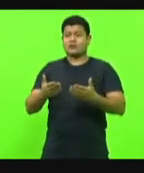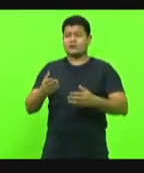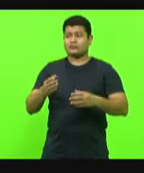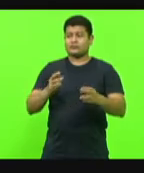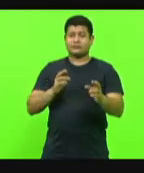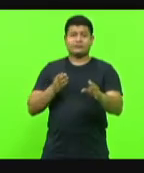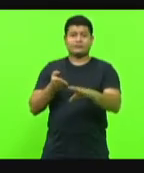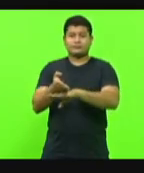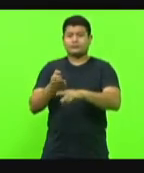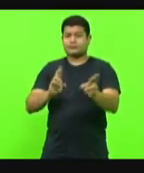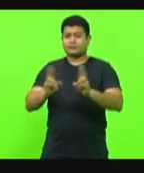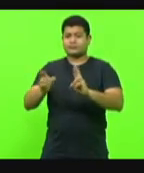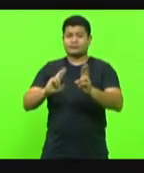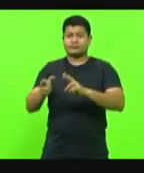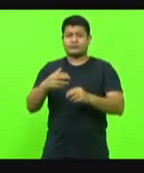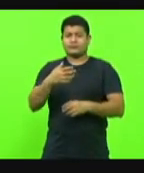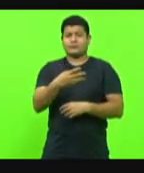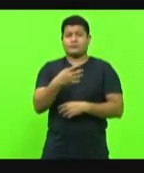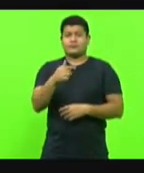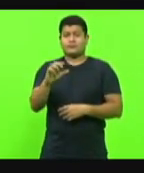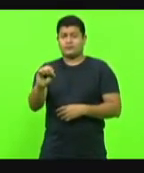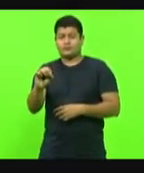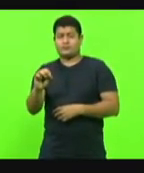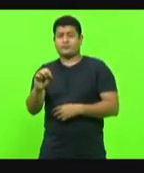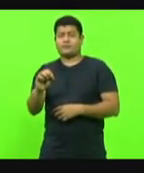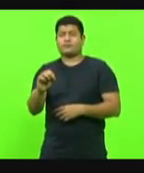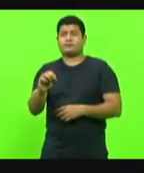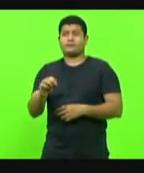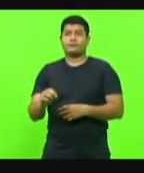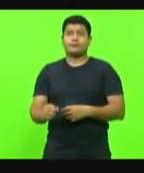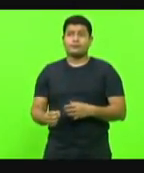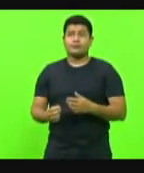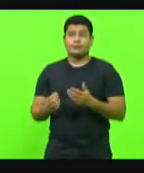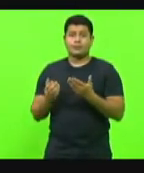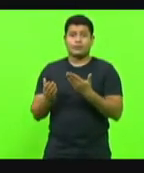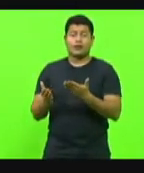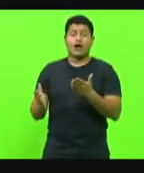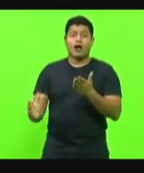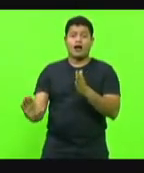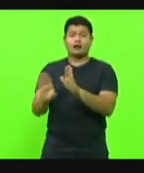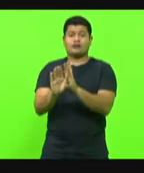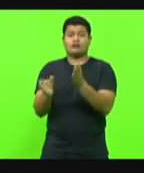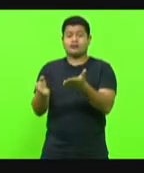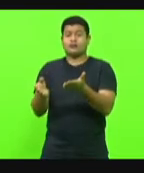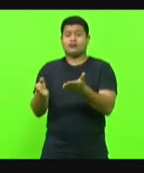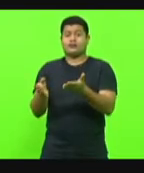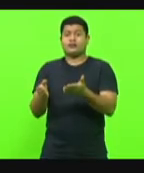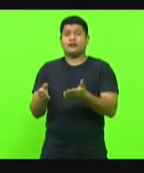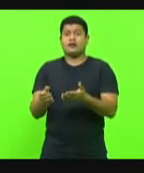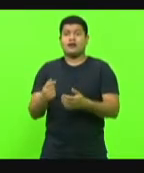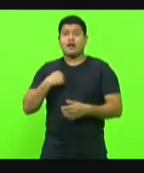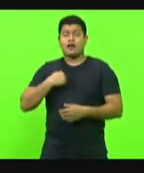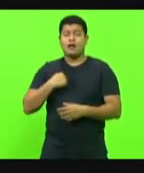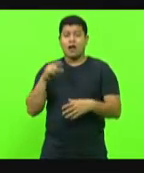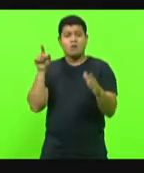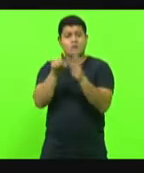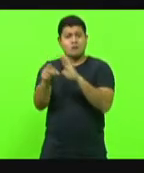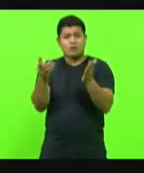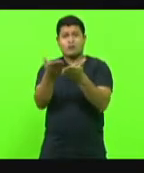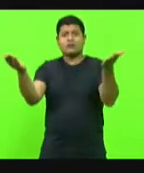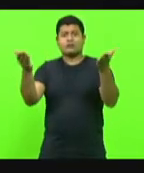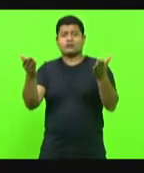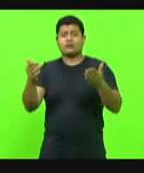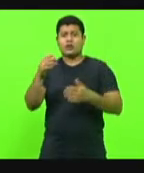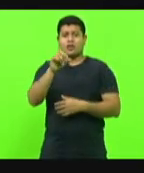Como é que deixaram a 470 chegar nessa situação? Eu faço essa pergunta ao